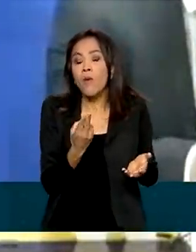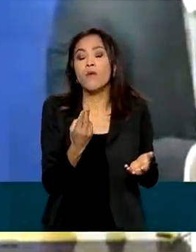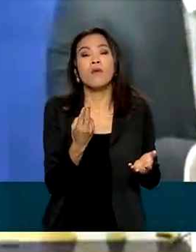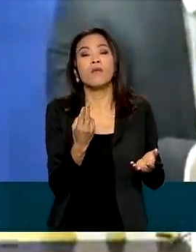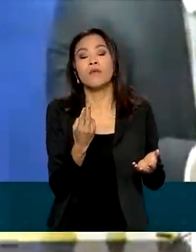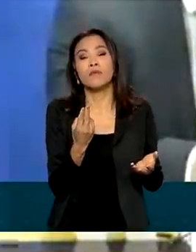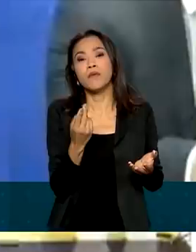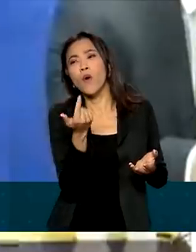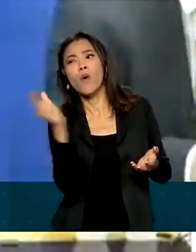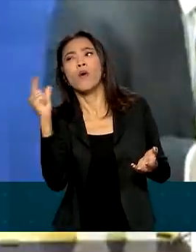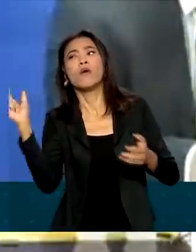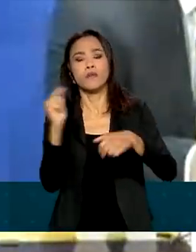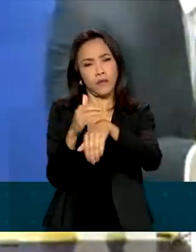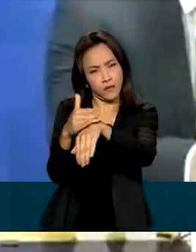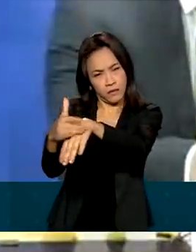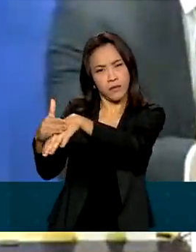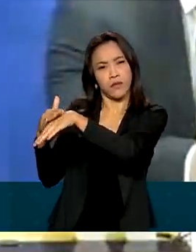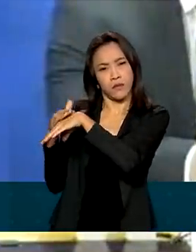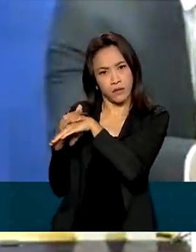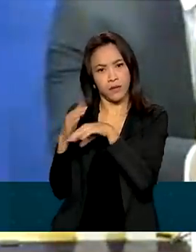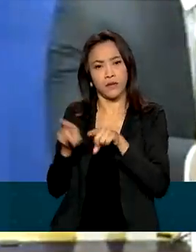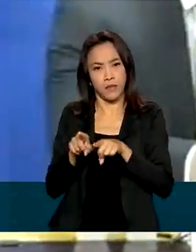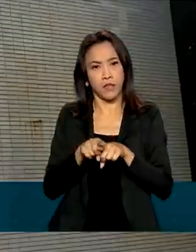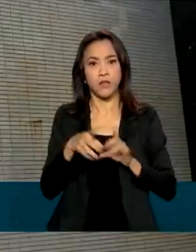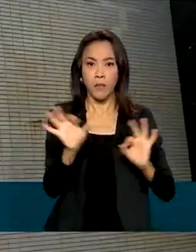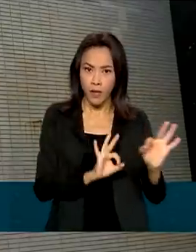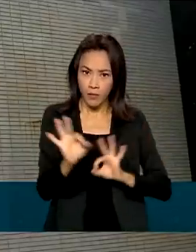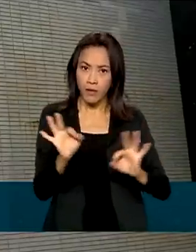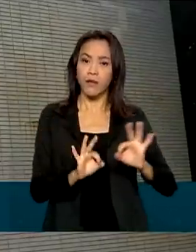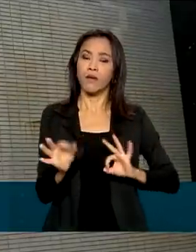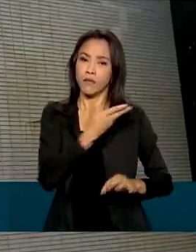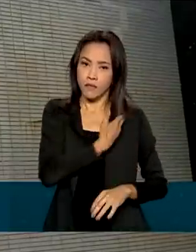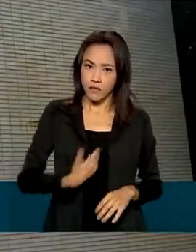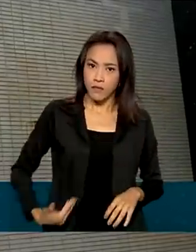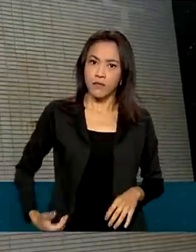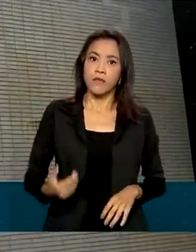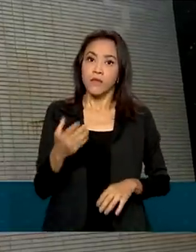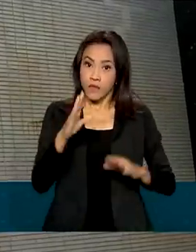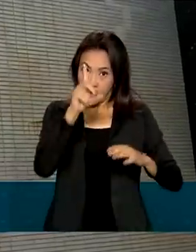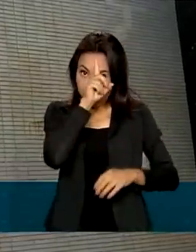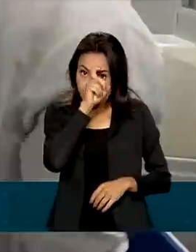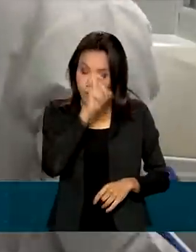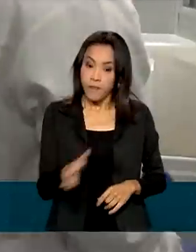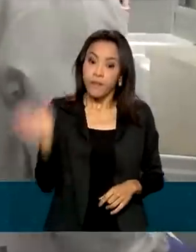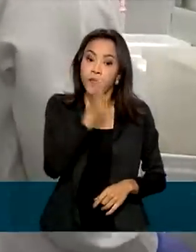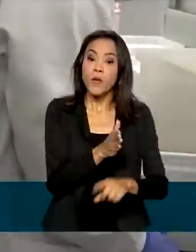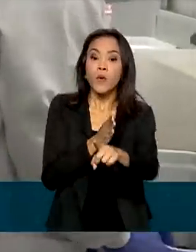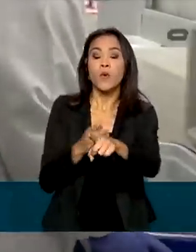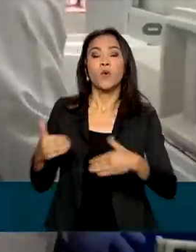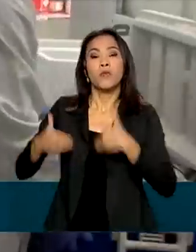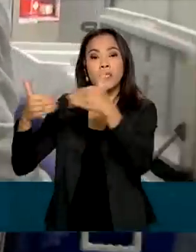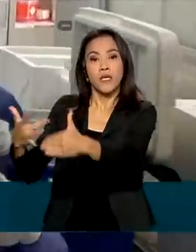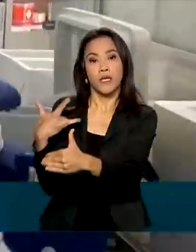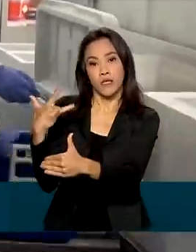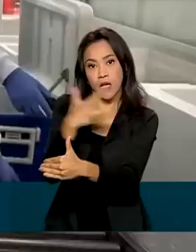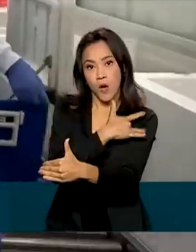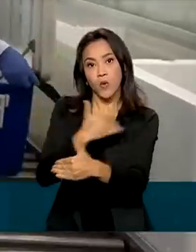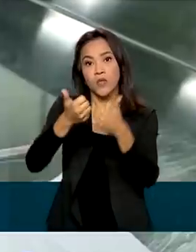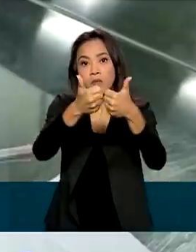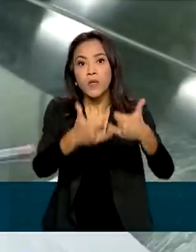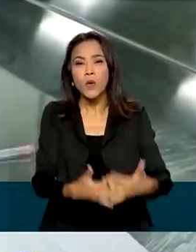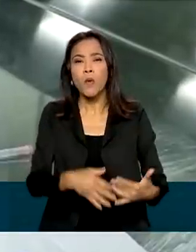de outras doenças prevalentes. O Ministério da Saúde informou também que mais de 170